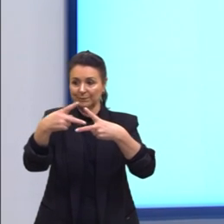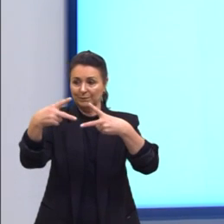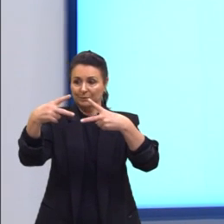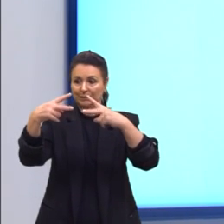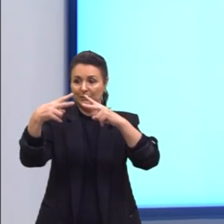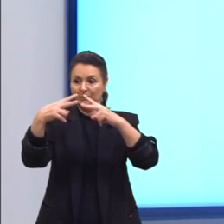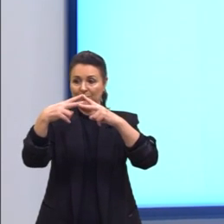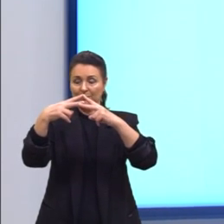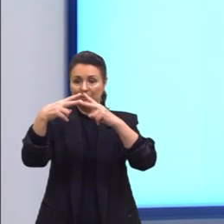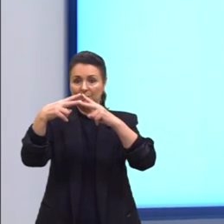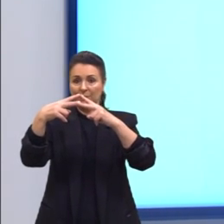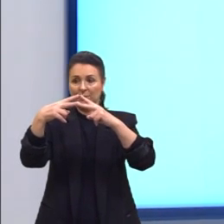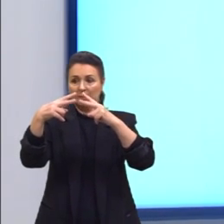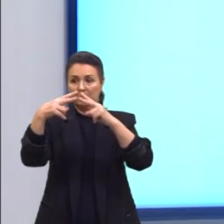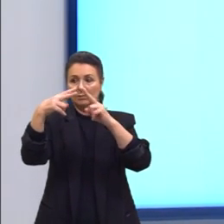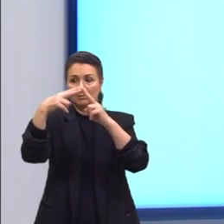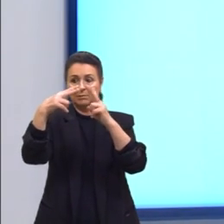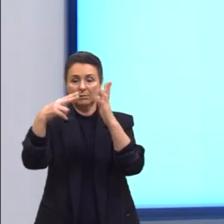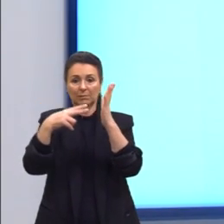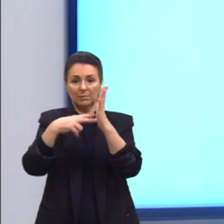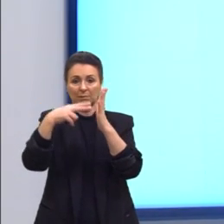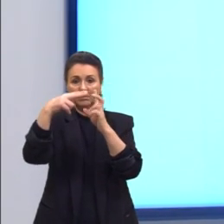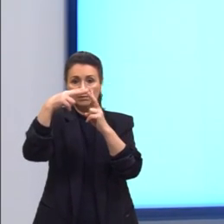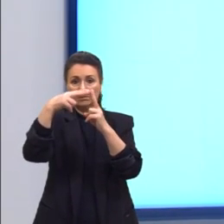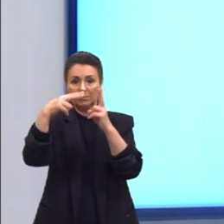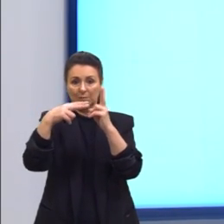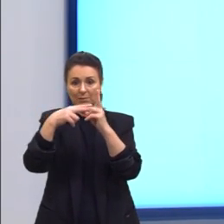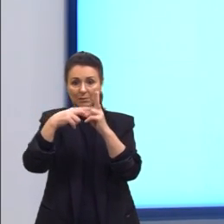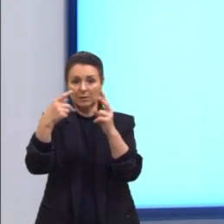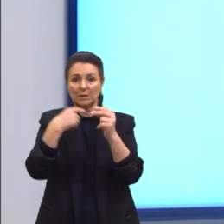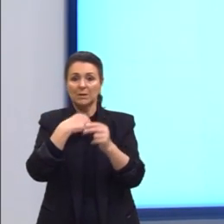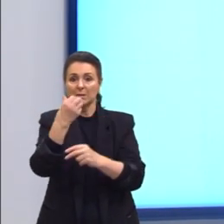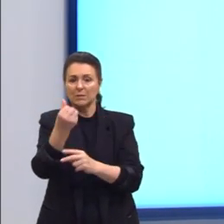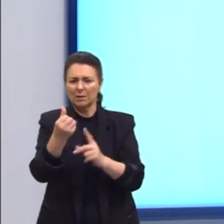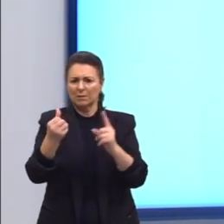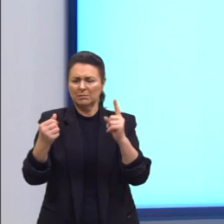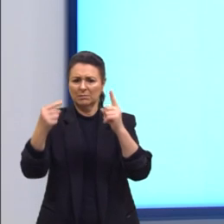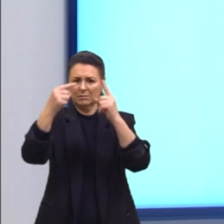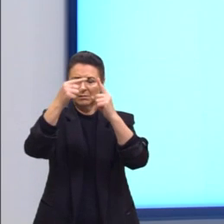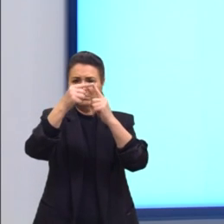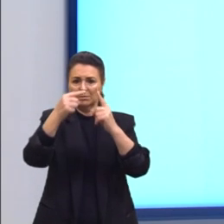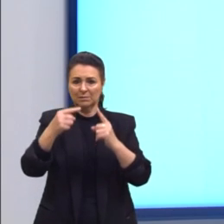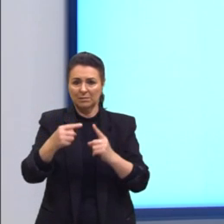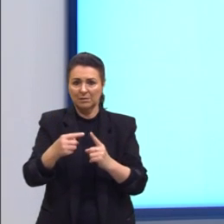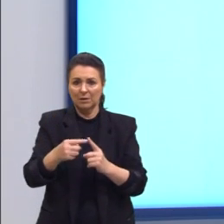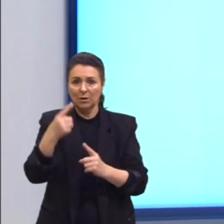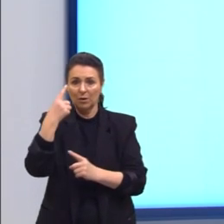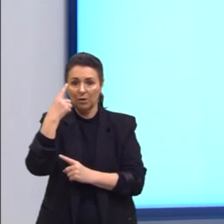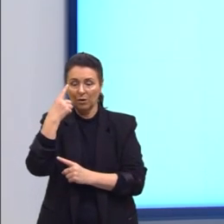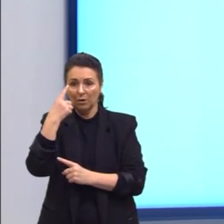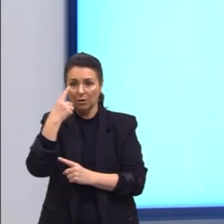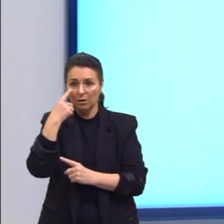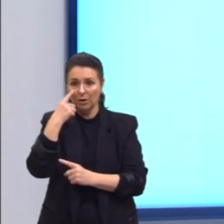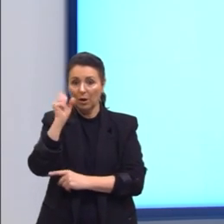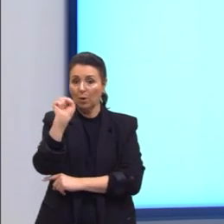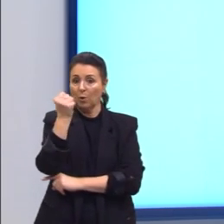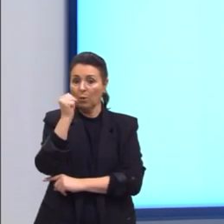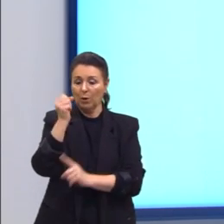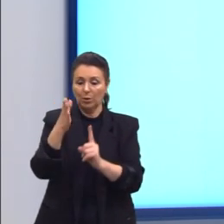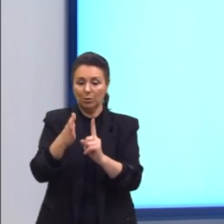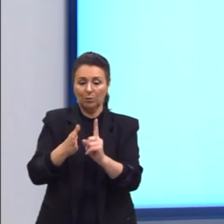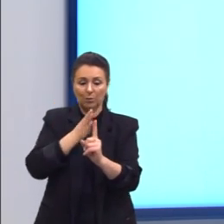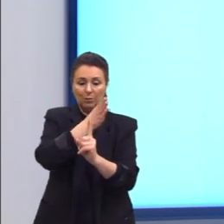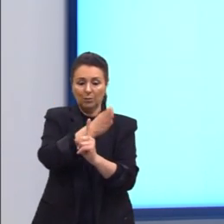e seis vértices. Então, aqui nós temos a figura do nosso octaedro. Oito faces, então,